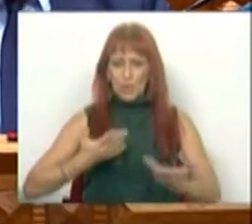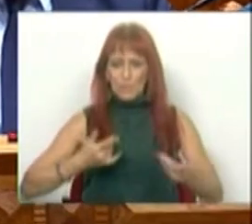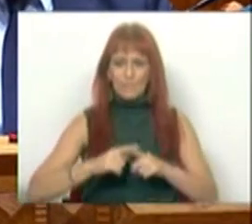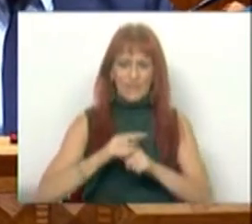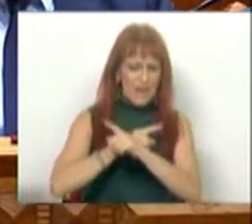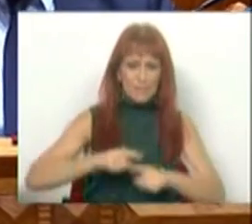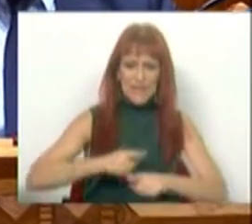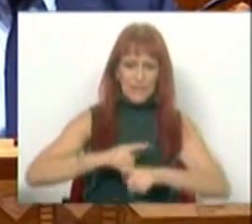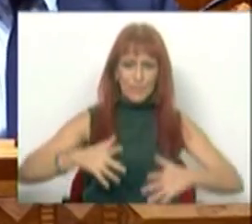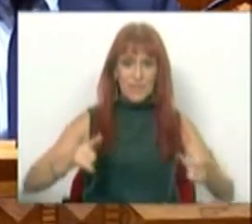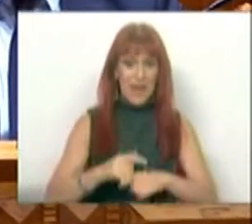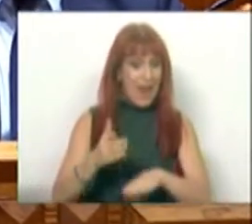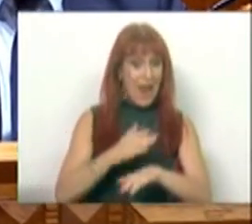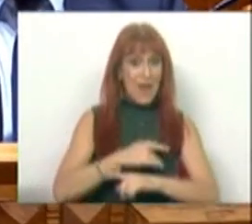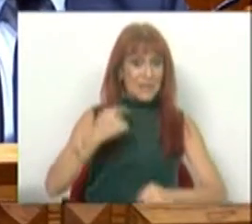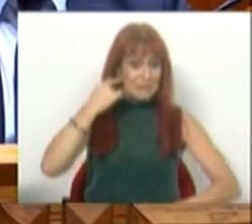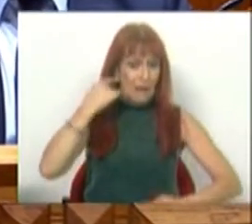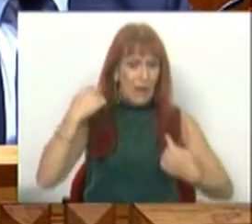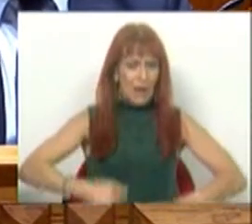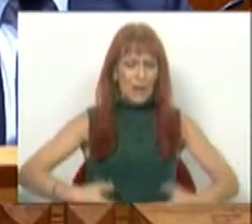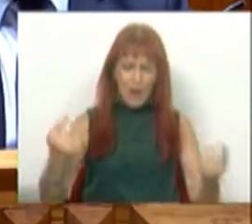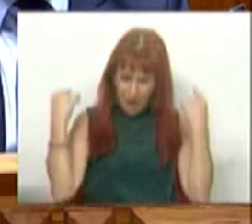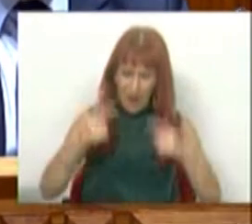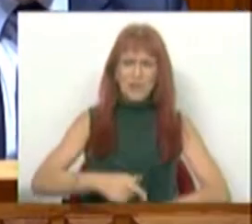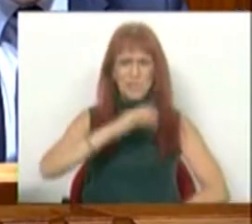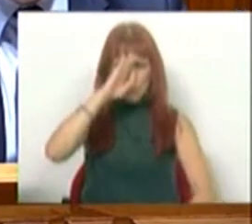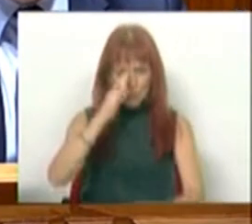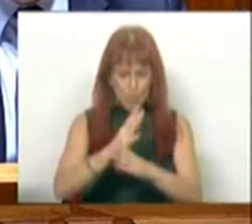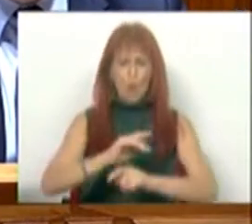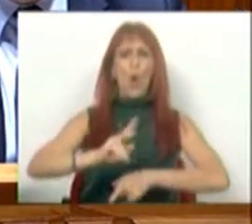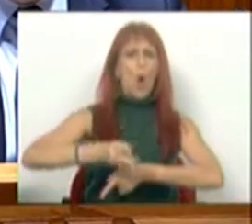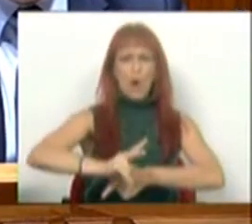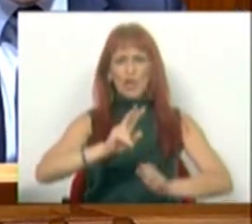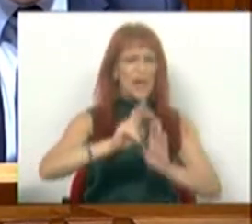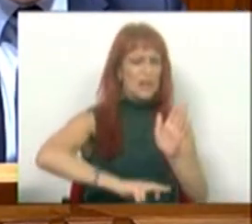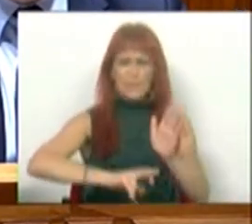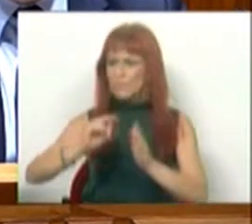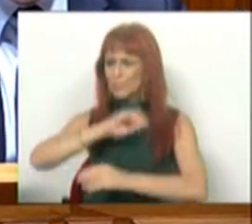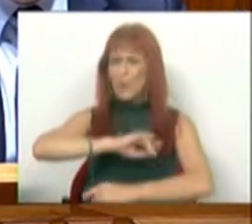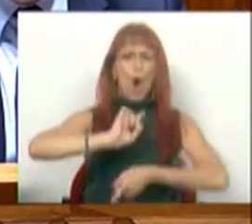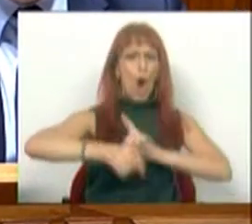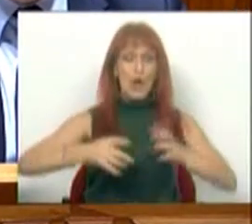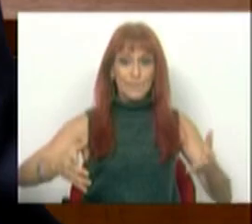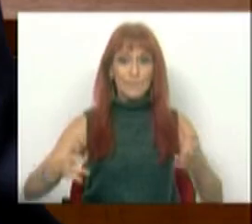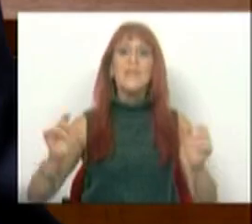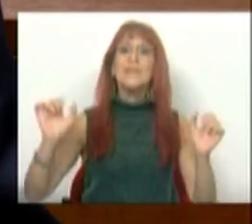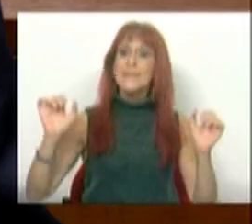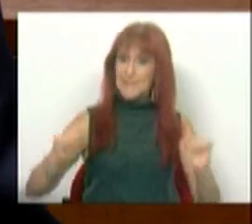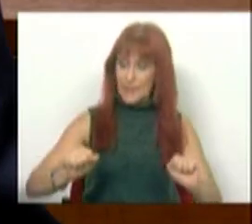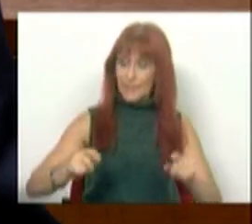e impedir que, antes de haver caducidade, haja a determinação de qual é o regime salarial. E, sim,